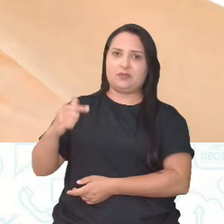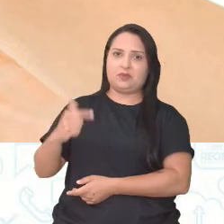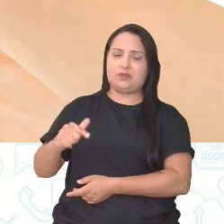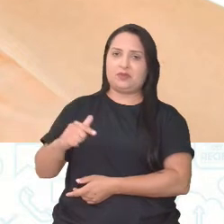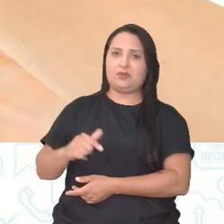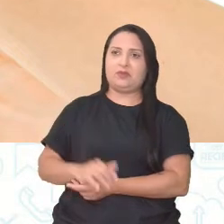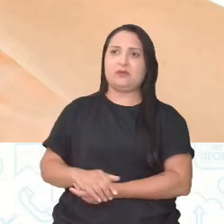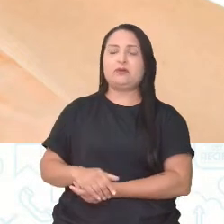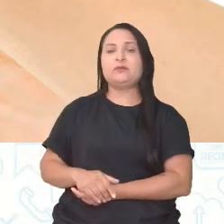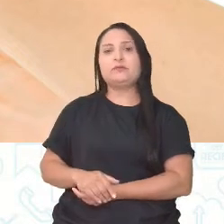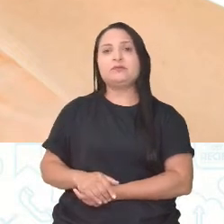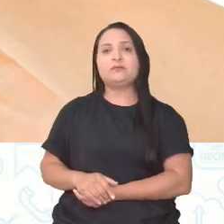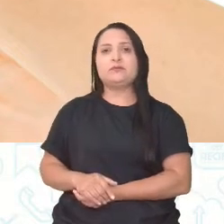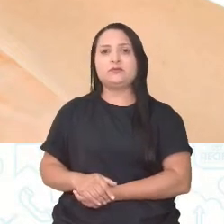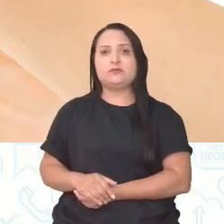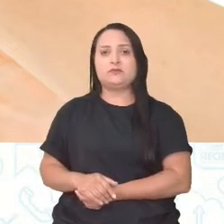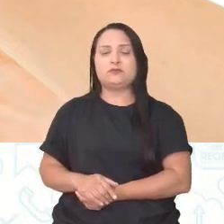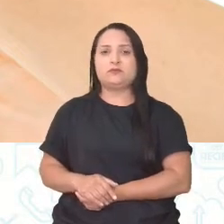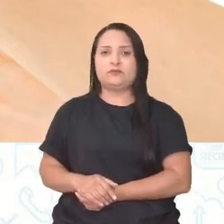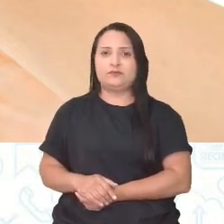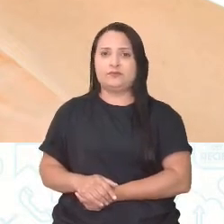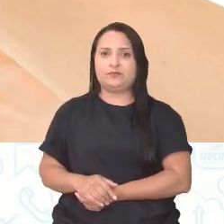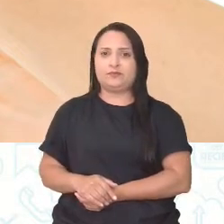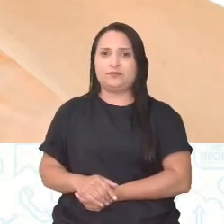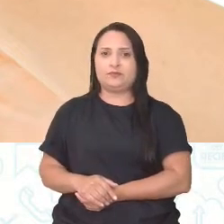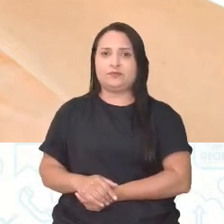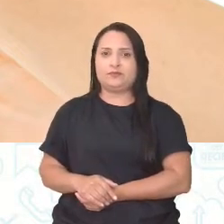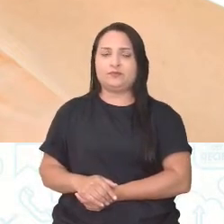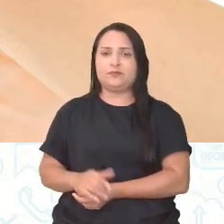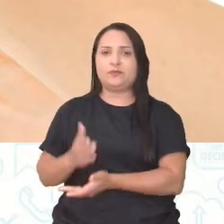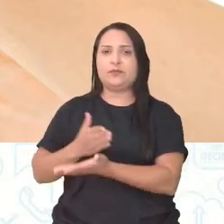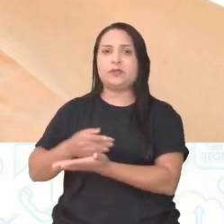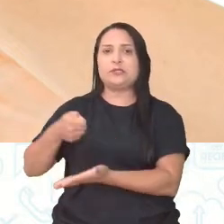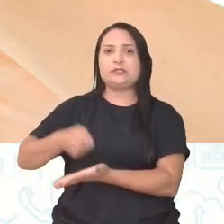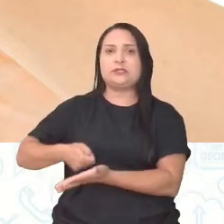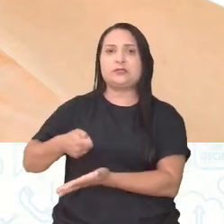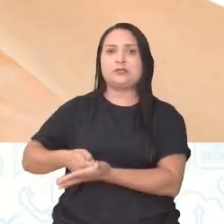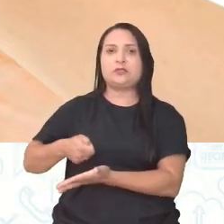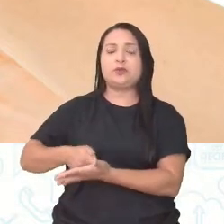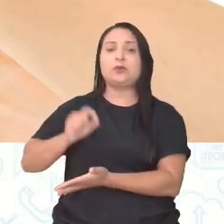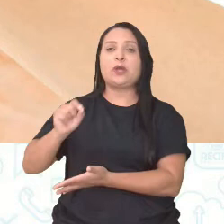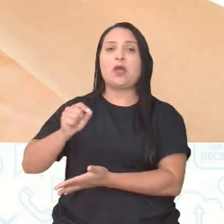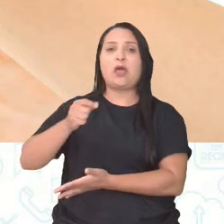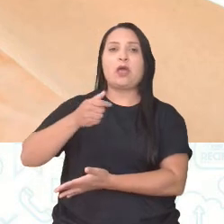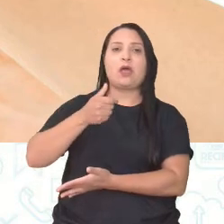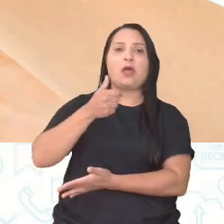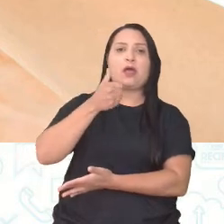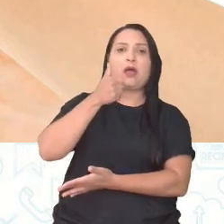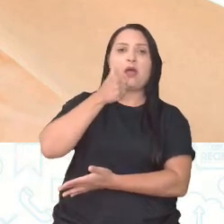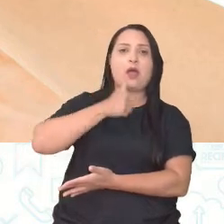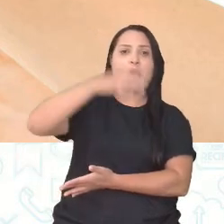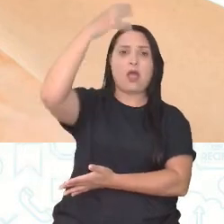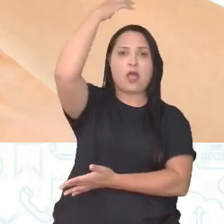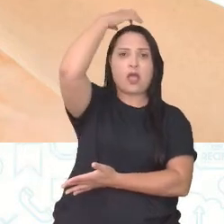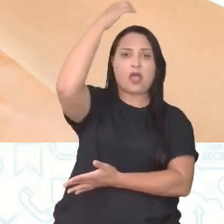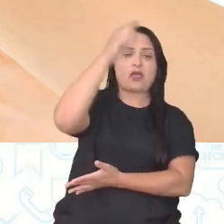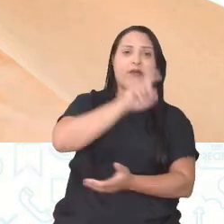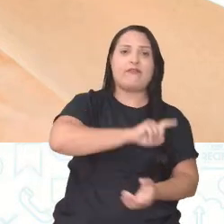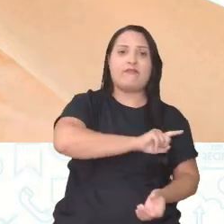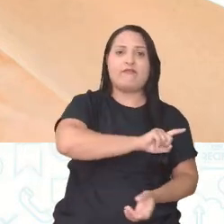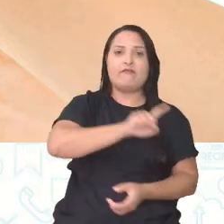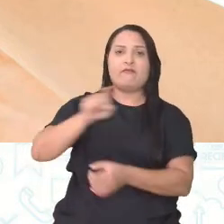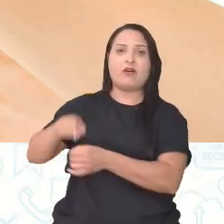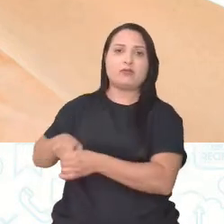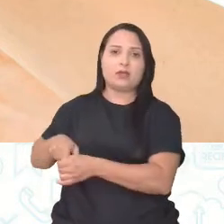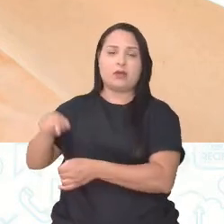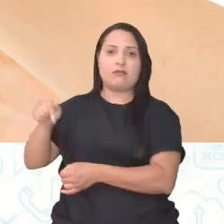a exigir. Com tudo isso, né? E passou a exigir o retorno do rei que estava no Brasil. Quem era esse rei?